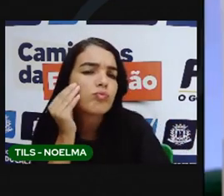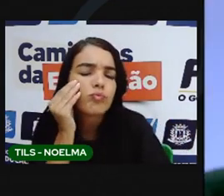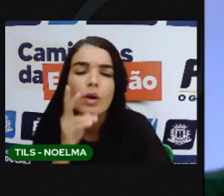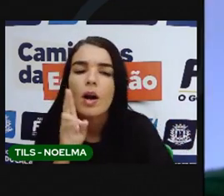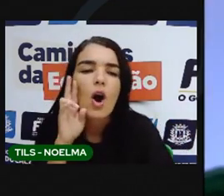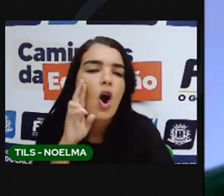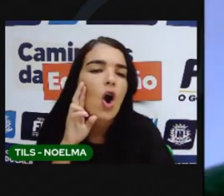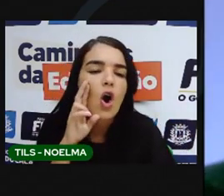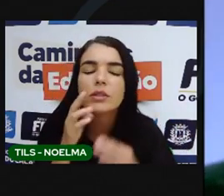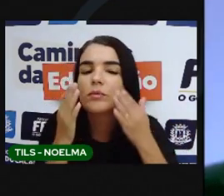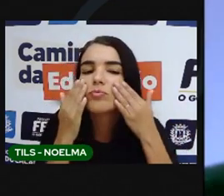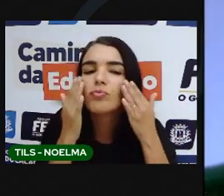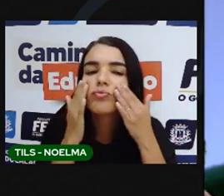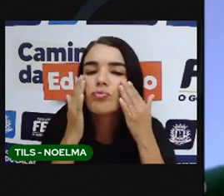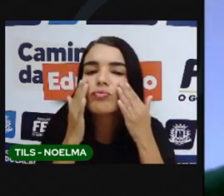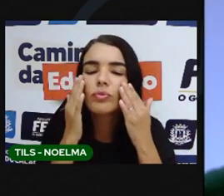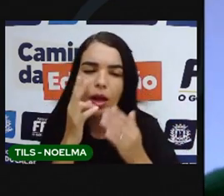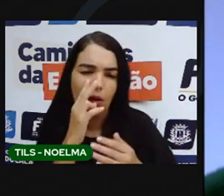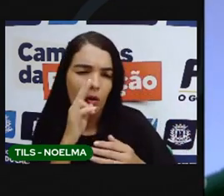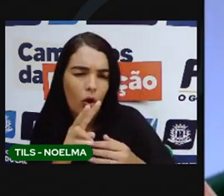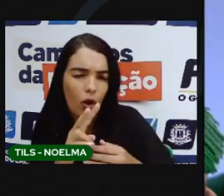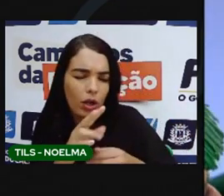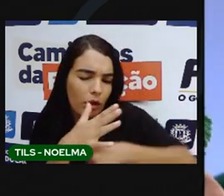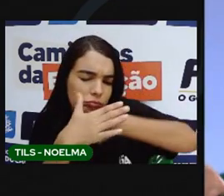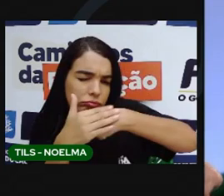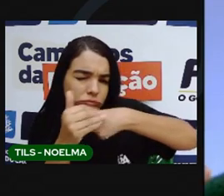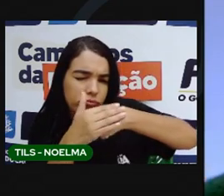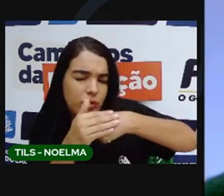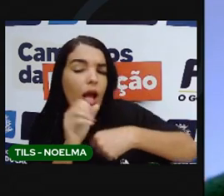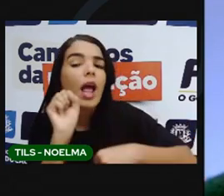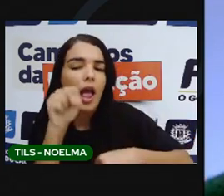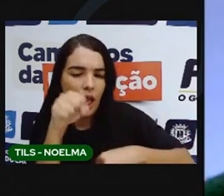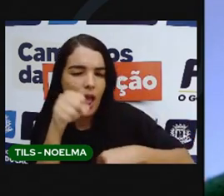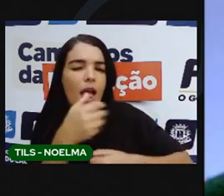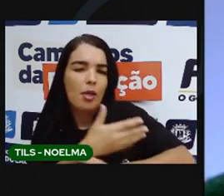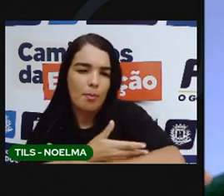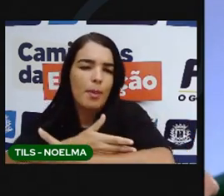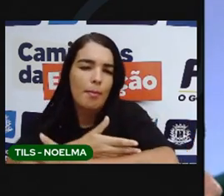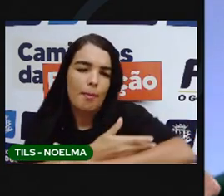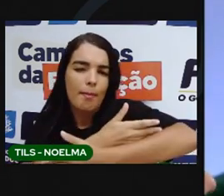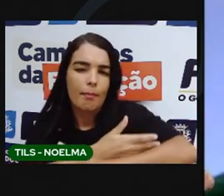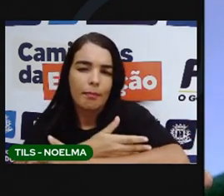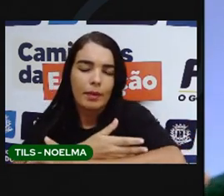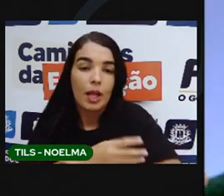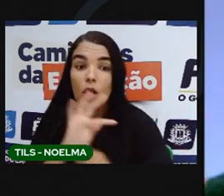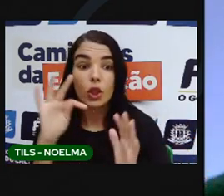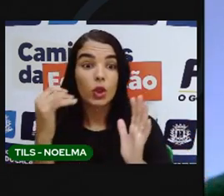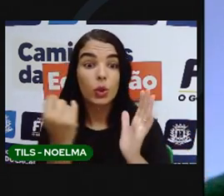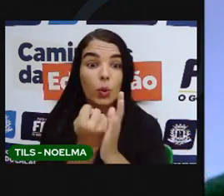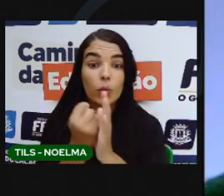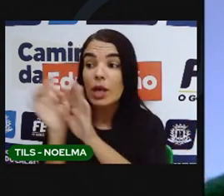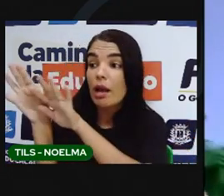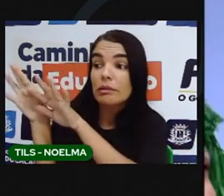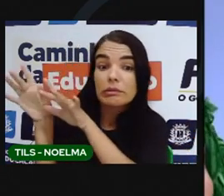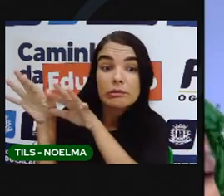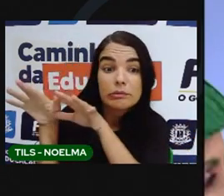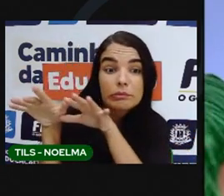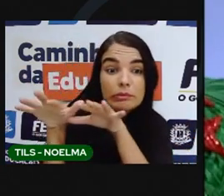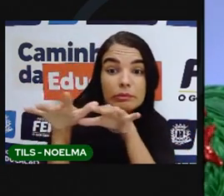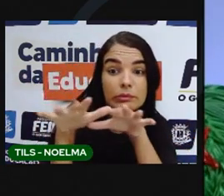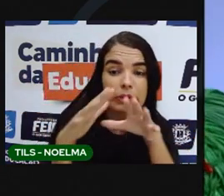Mas ela tá olhando com carinho. um bebê. Então, todos saindo da casa deles. casa número